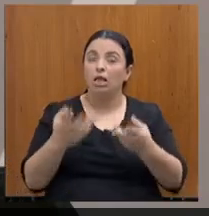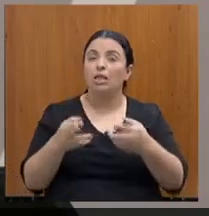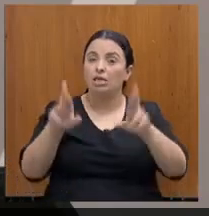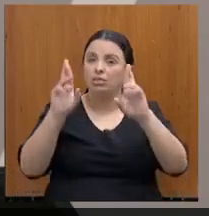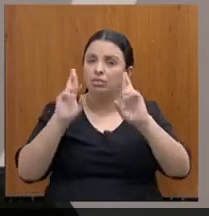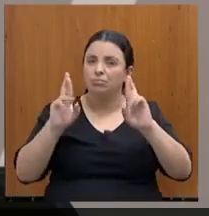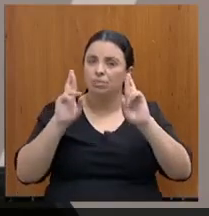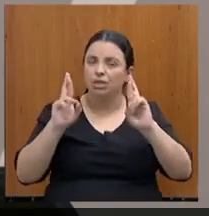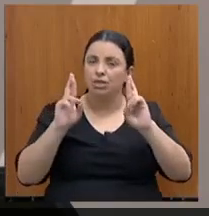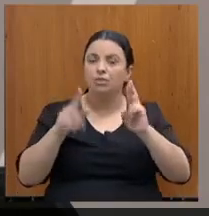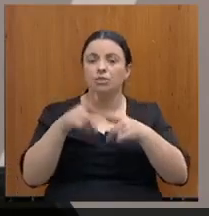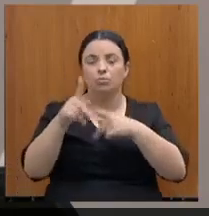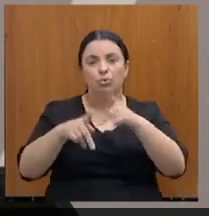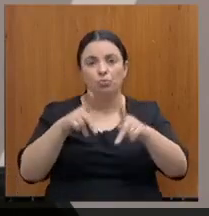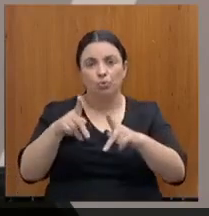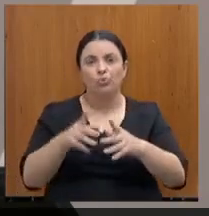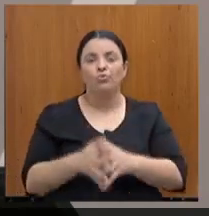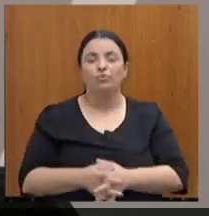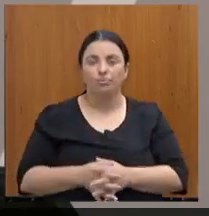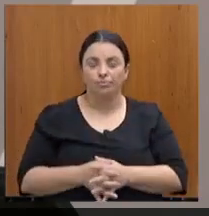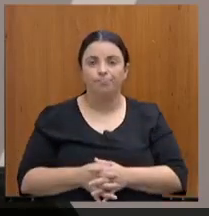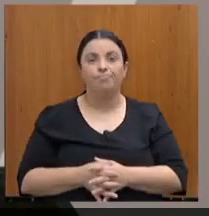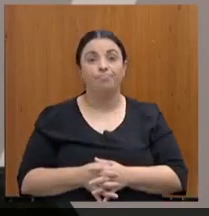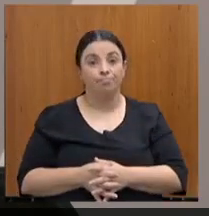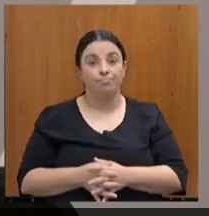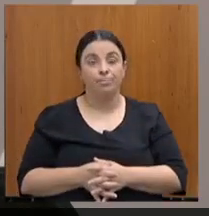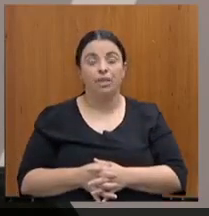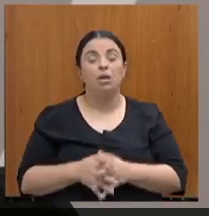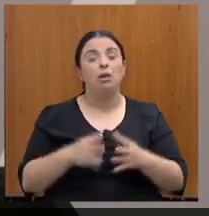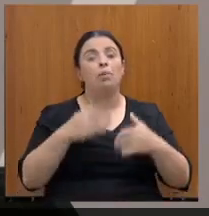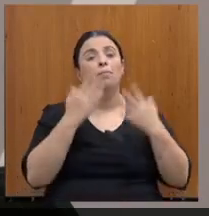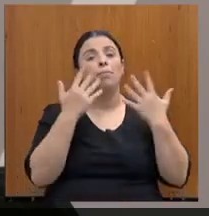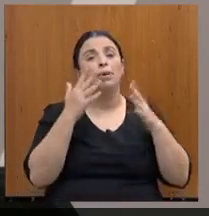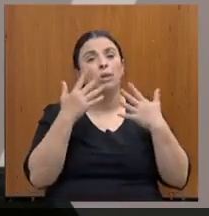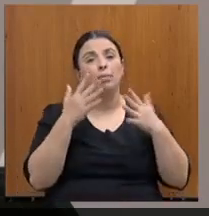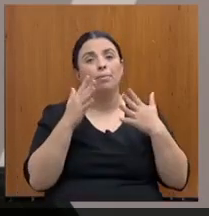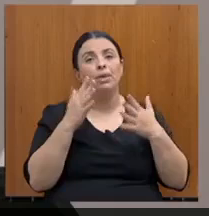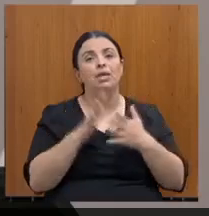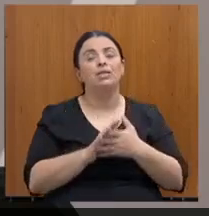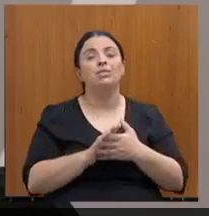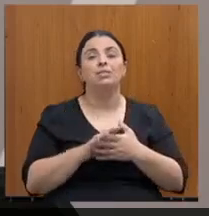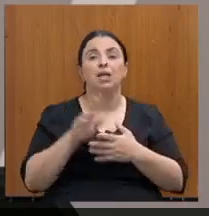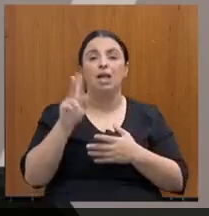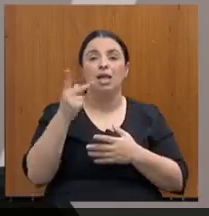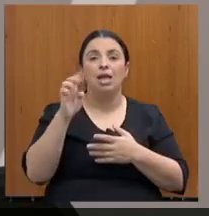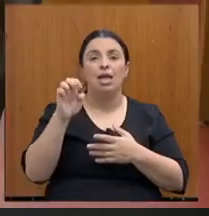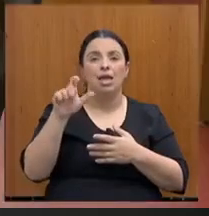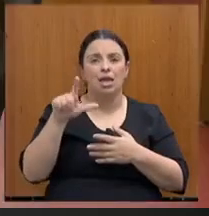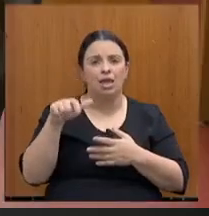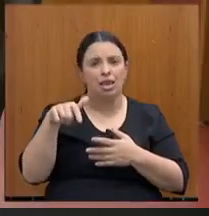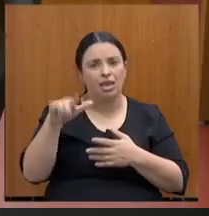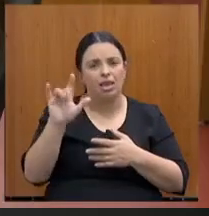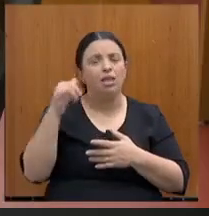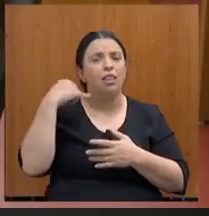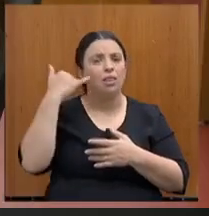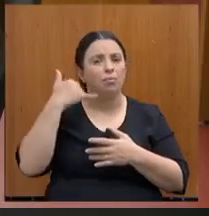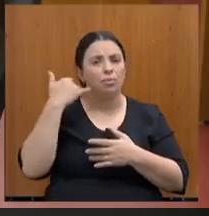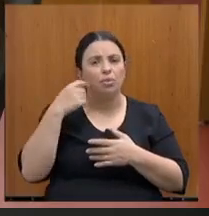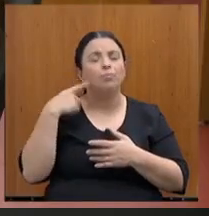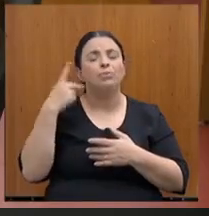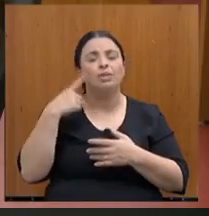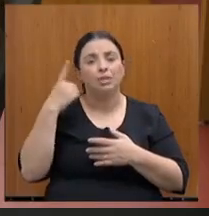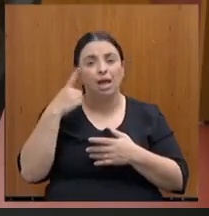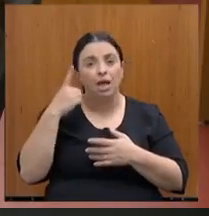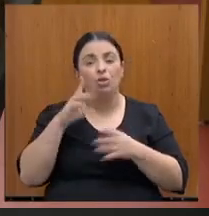Parabéns, deputado Elir, pela condução da comissão tão importante que é a Comissão de Fiscalização Financeira e Orçamentária,